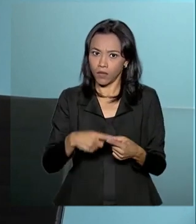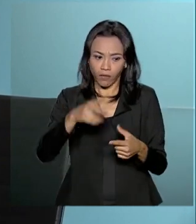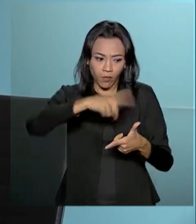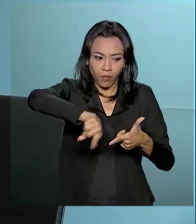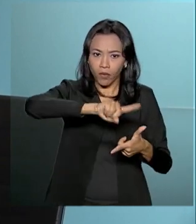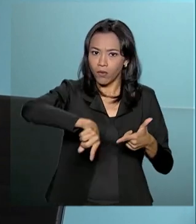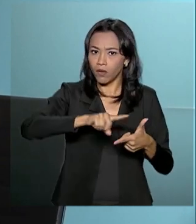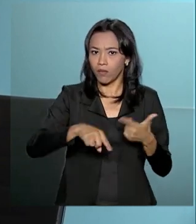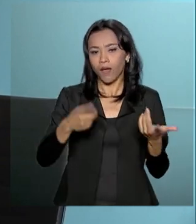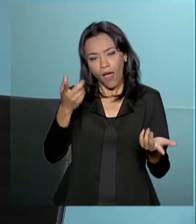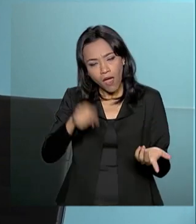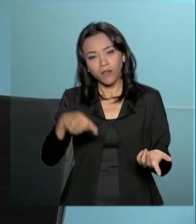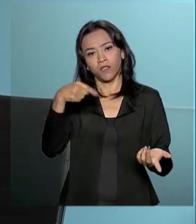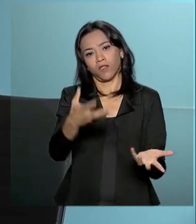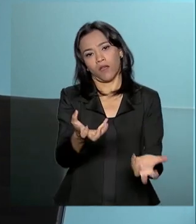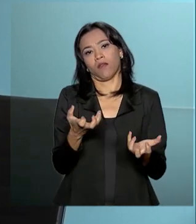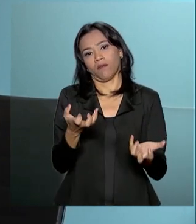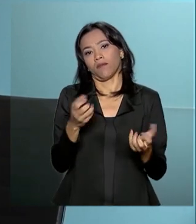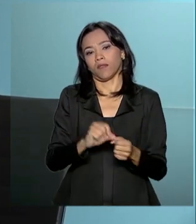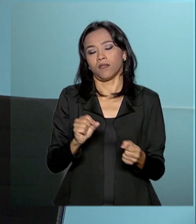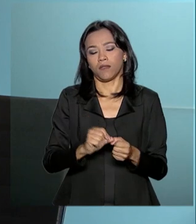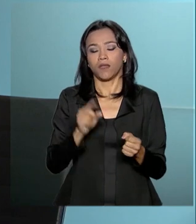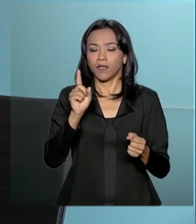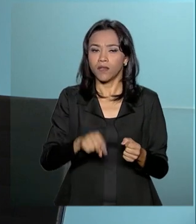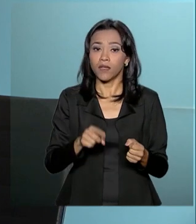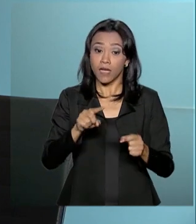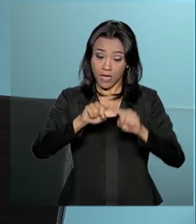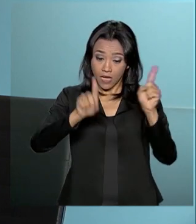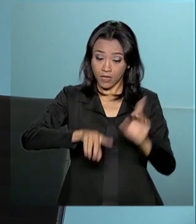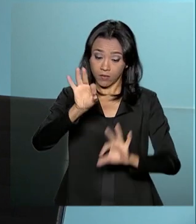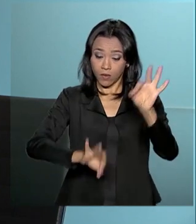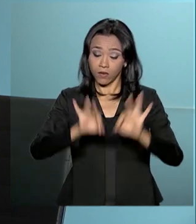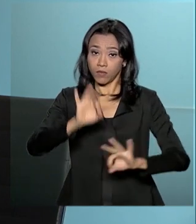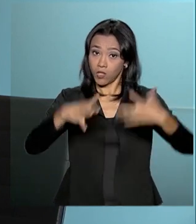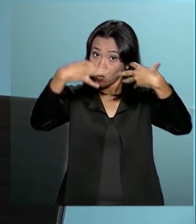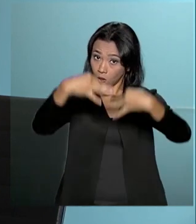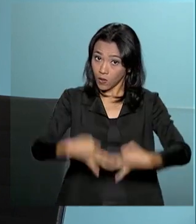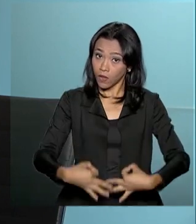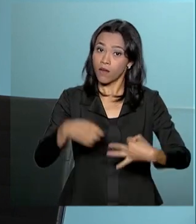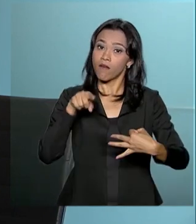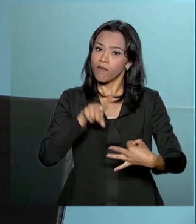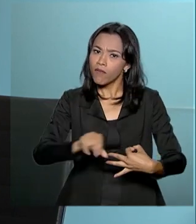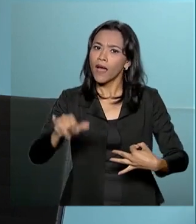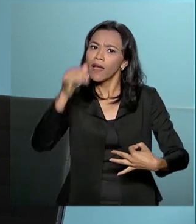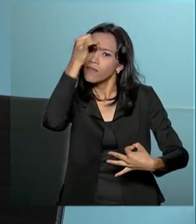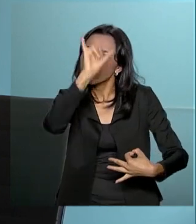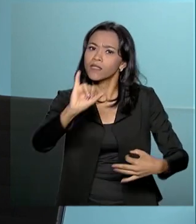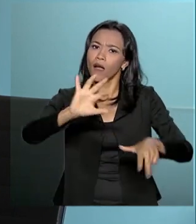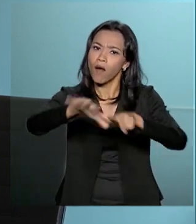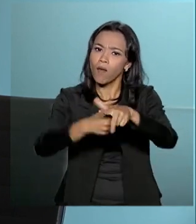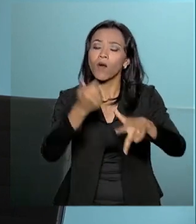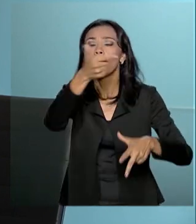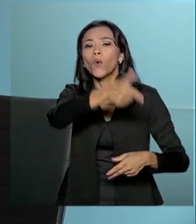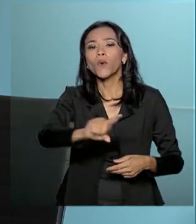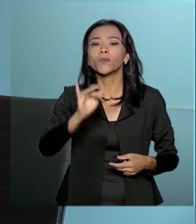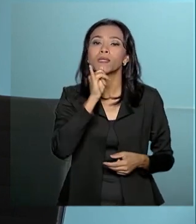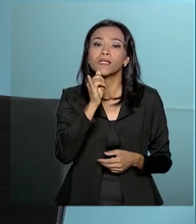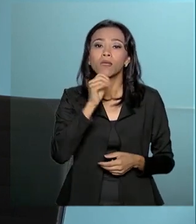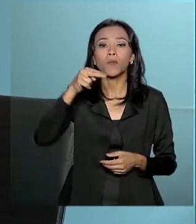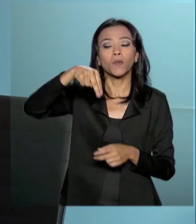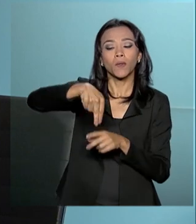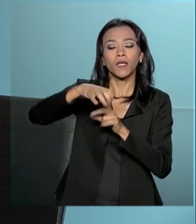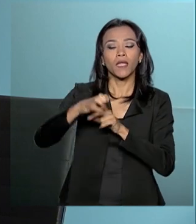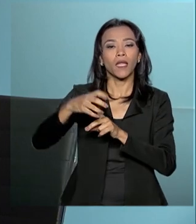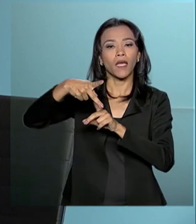problema. E esses programas de integridade são programas que vão permitir que isso aconteça. Vou dar outro exemplo aqui, nepotismo.